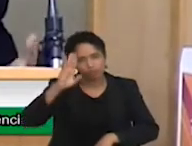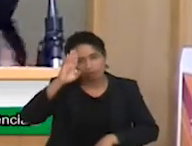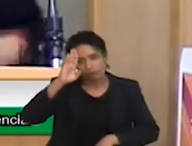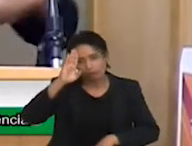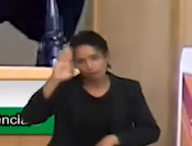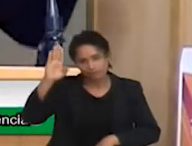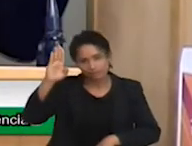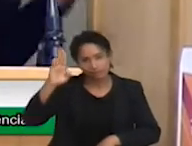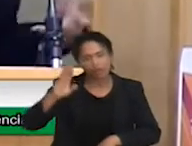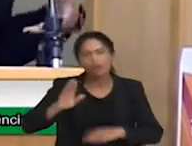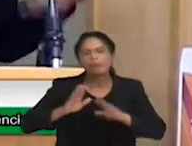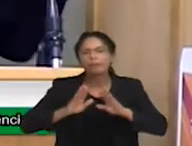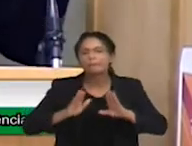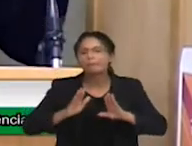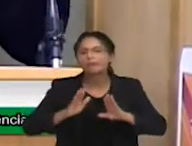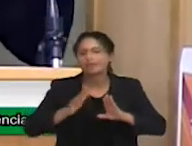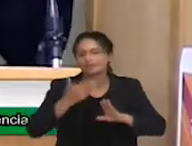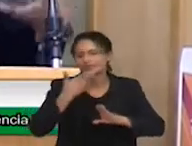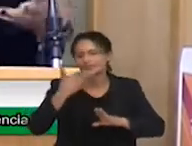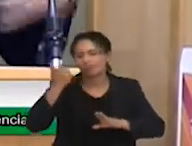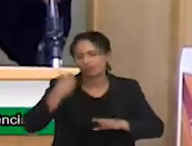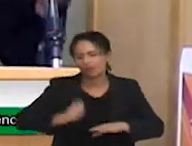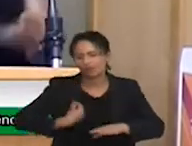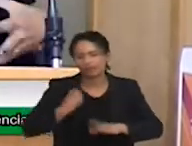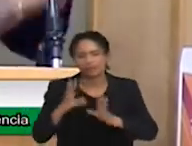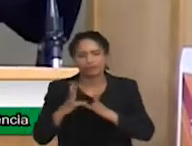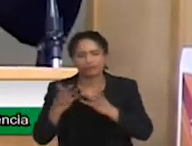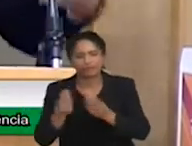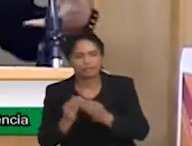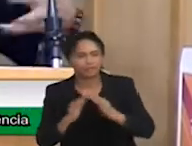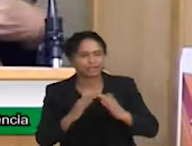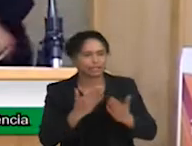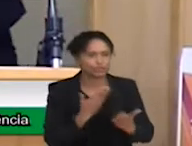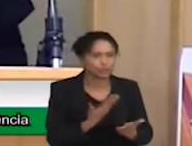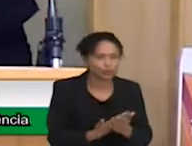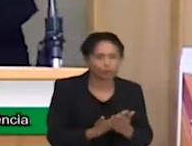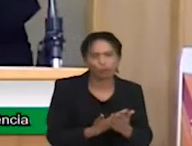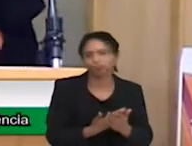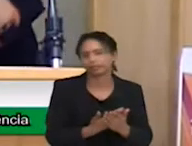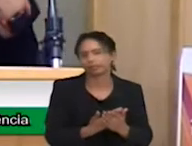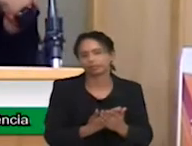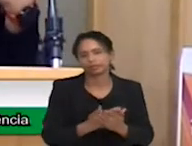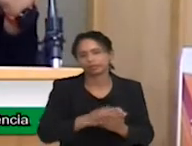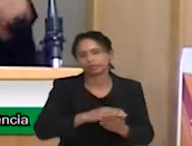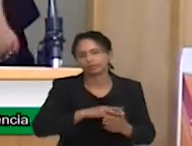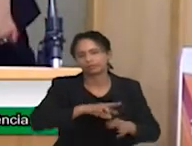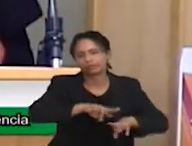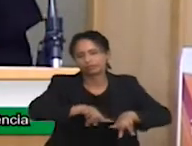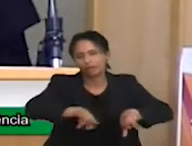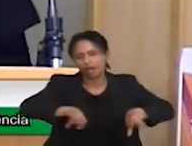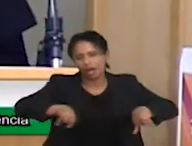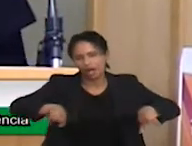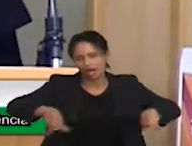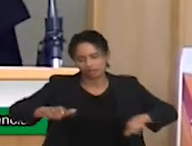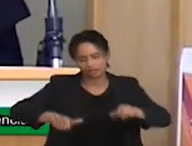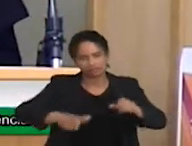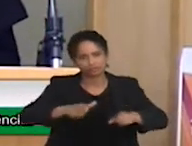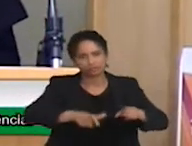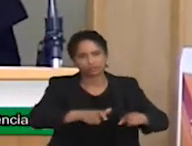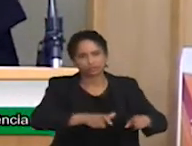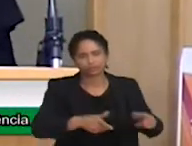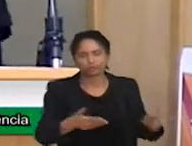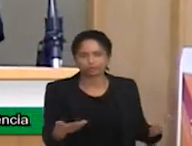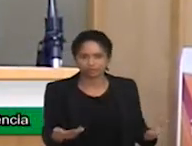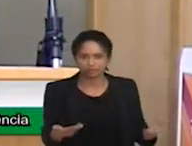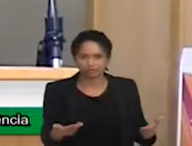benéfico. Melhora a vida da família, melhora a vida da escola, da professora, do tio da perua, de todo mundo. E a gente não pode ficar dependente